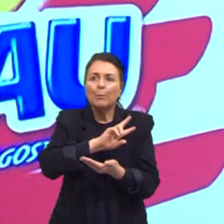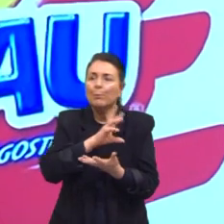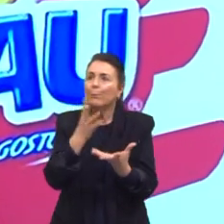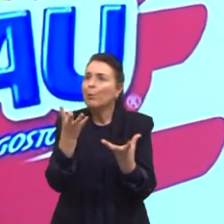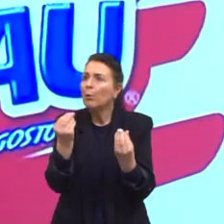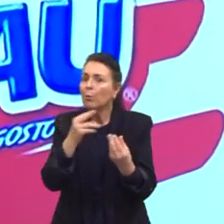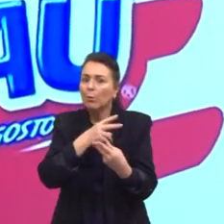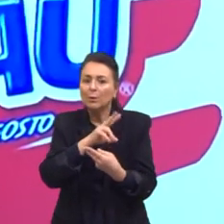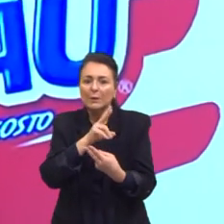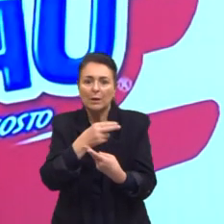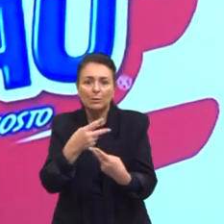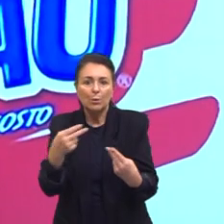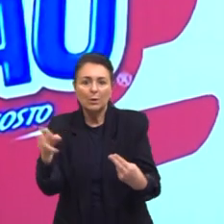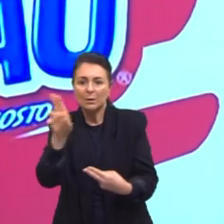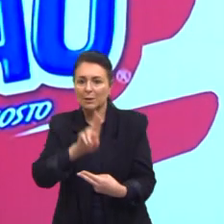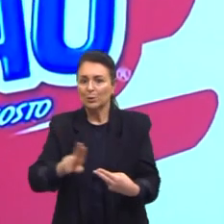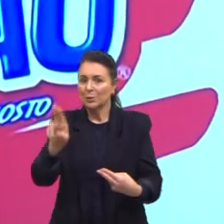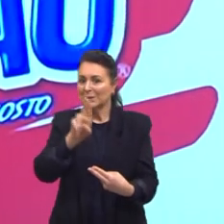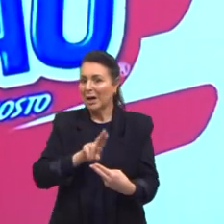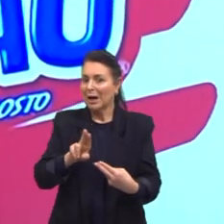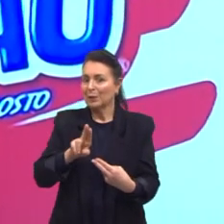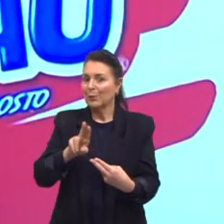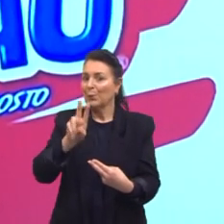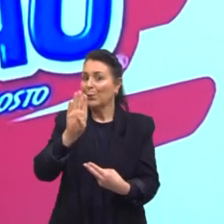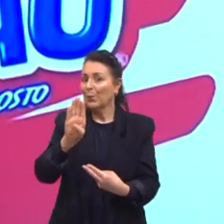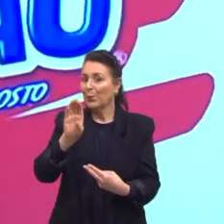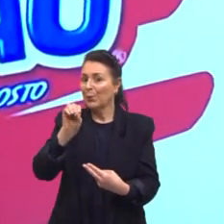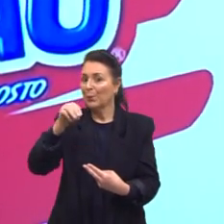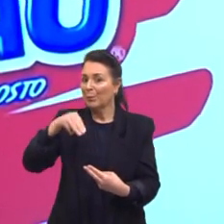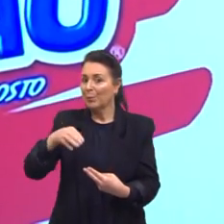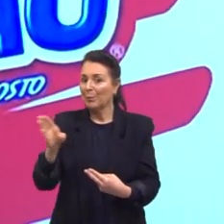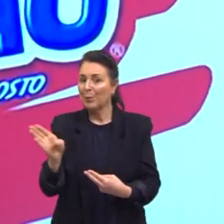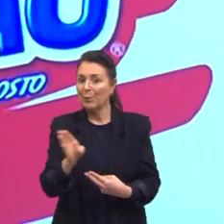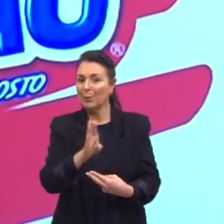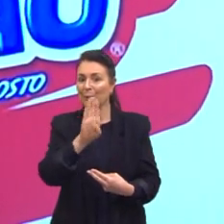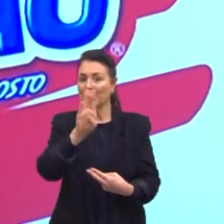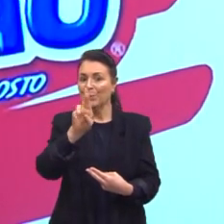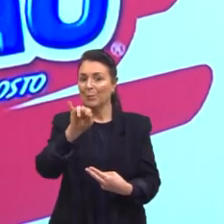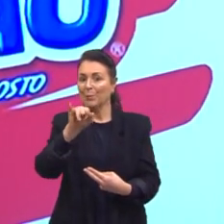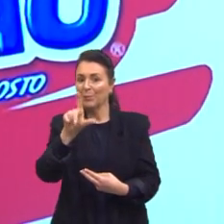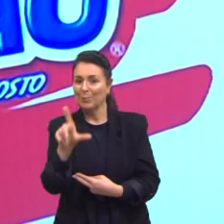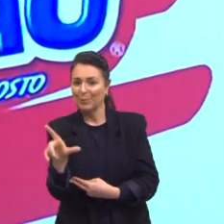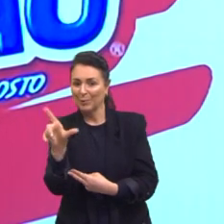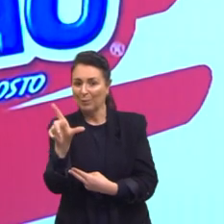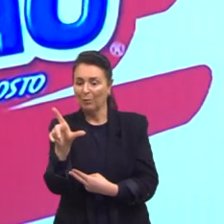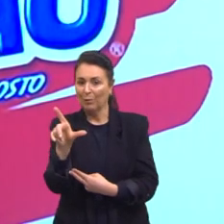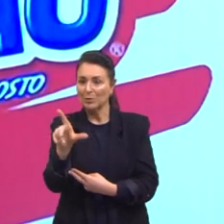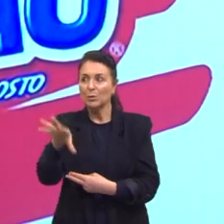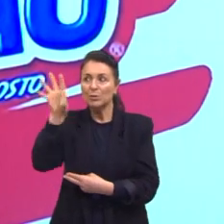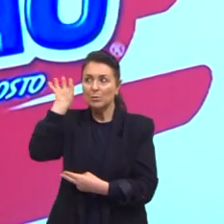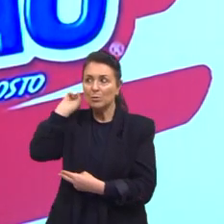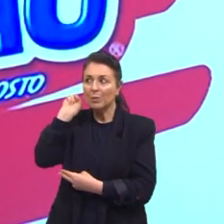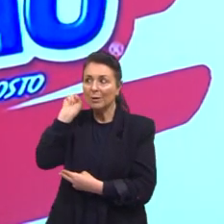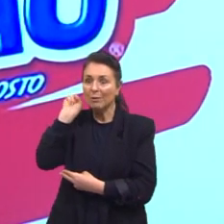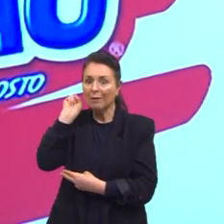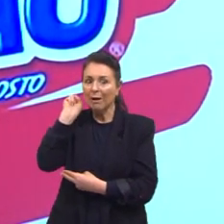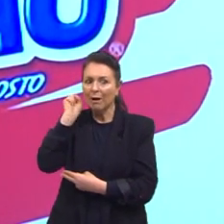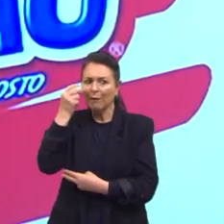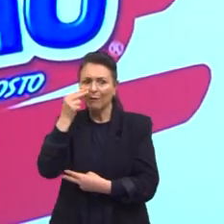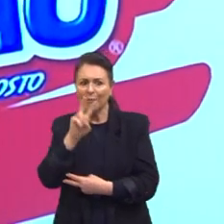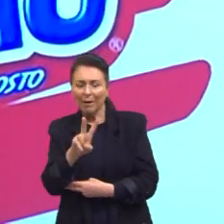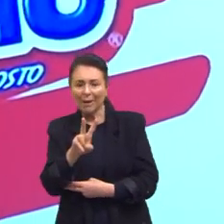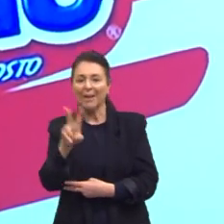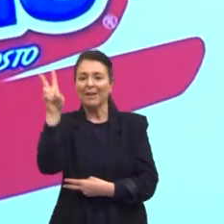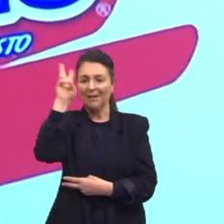Também foi muito veiculado. E quando a gente escuta esse mil e uma utilidades, a gente lembra automaticamente. Aqui,